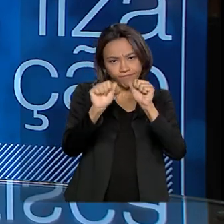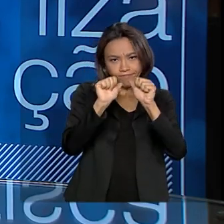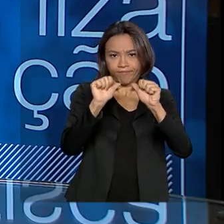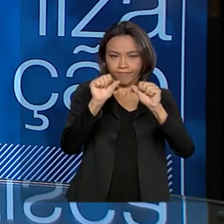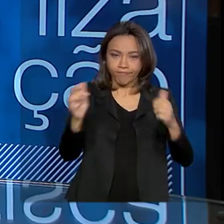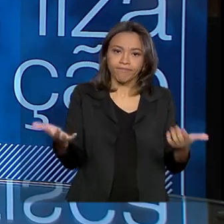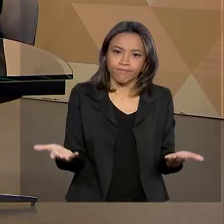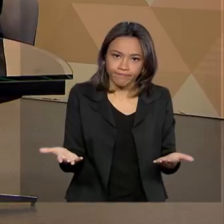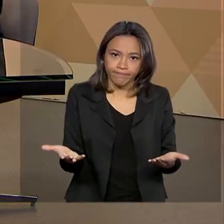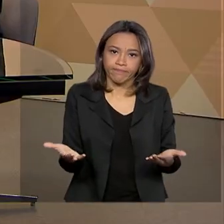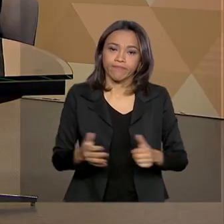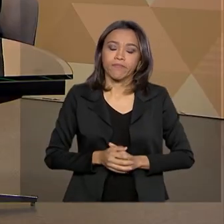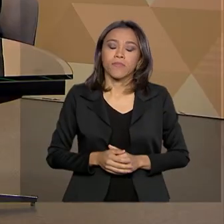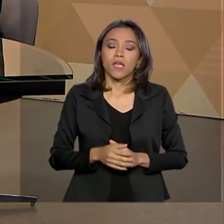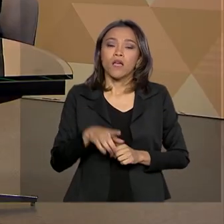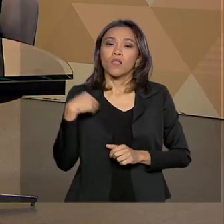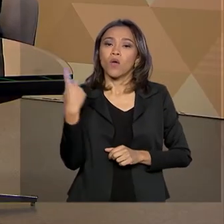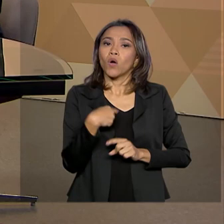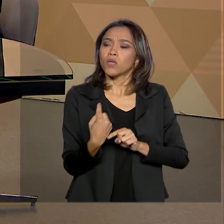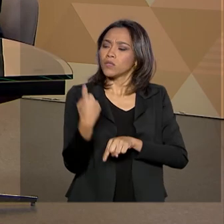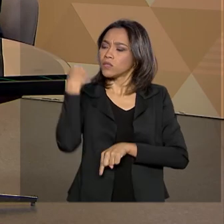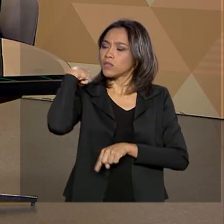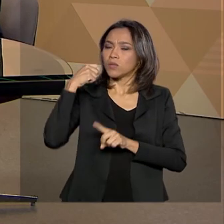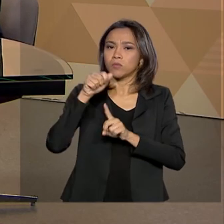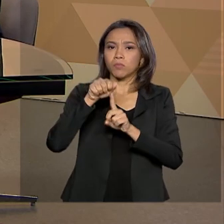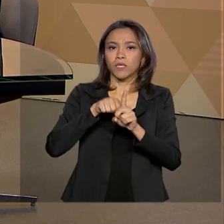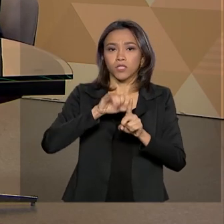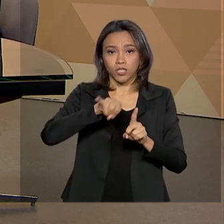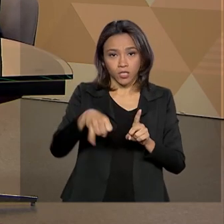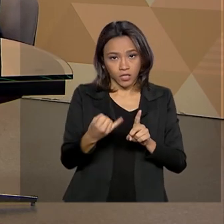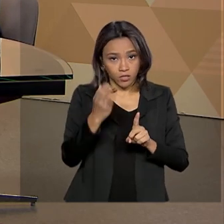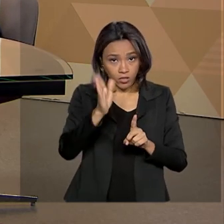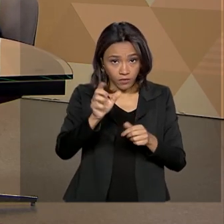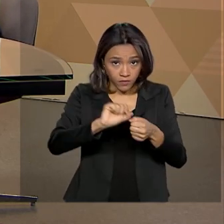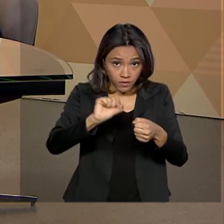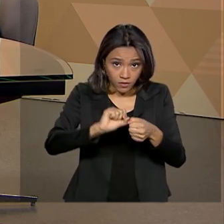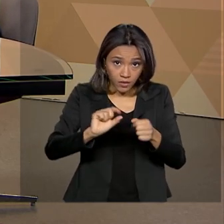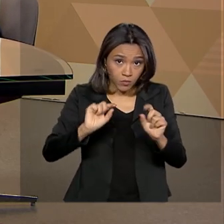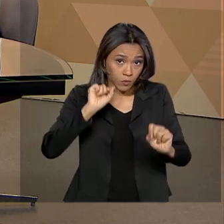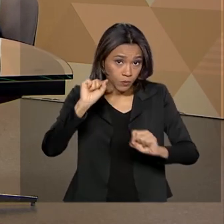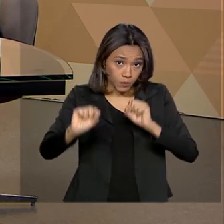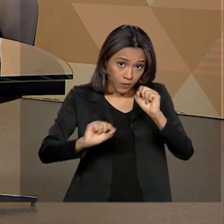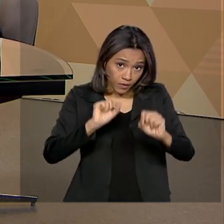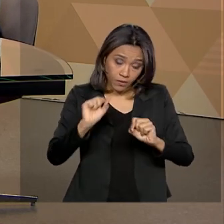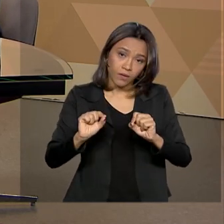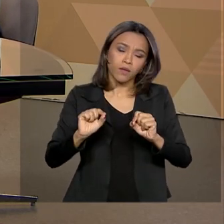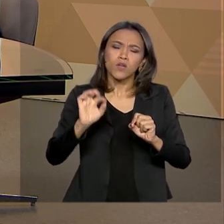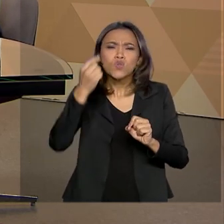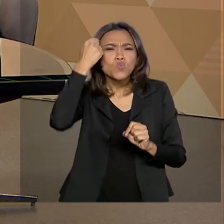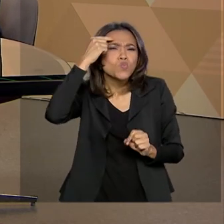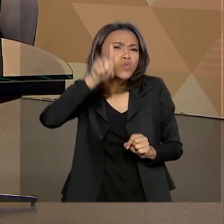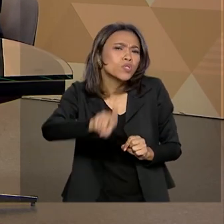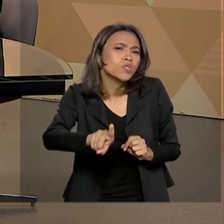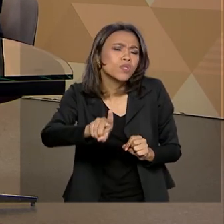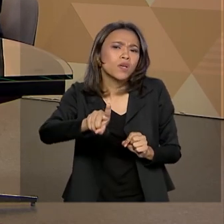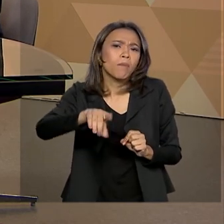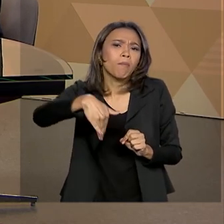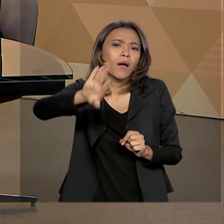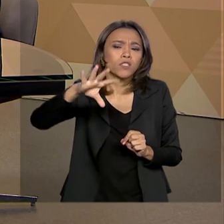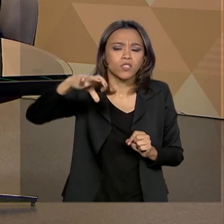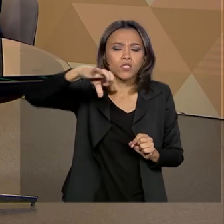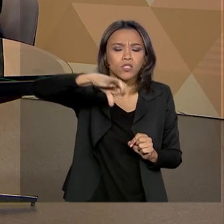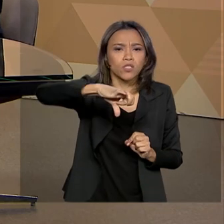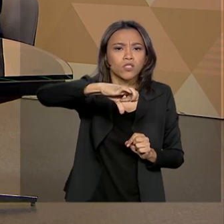Nós fizemos, em janeiro, uma operação nacional, num dia de operação, mais de 900